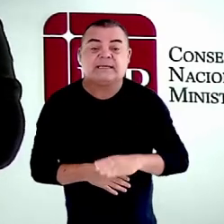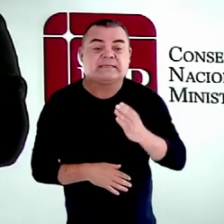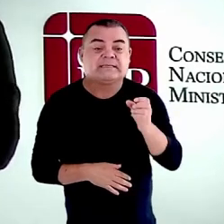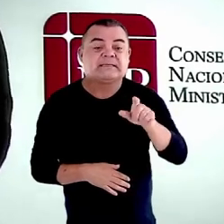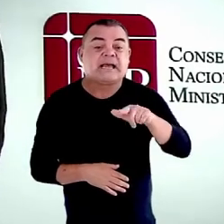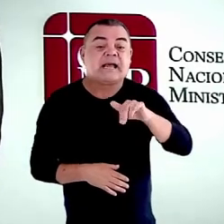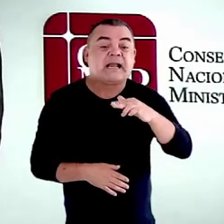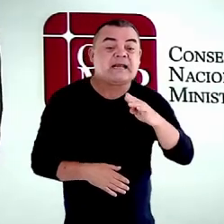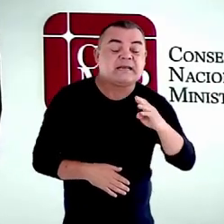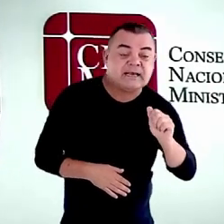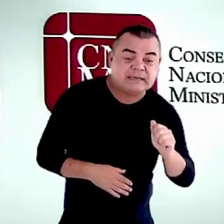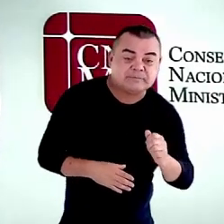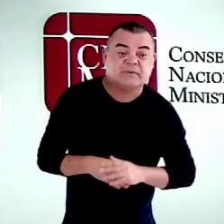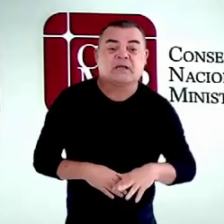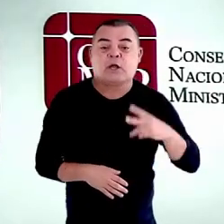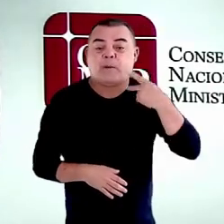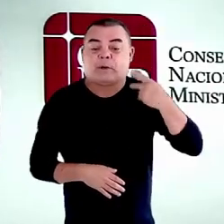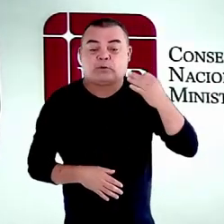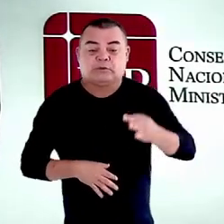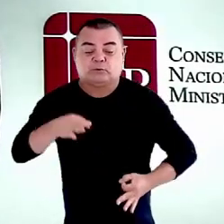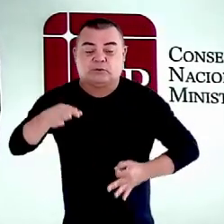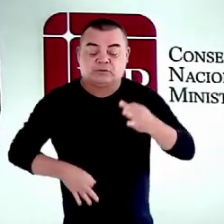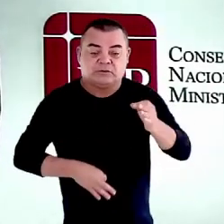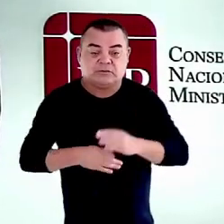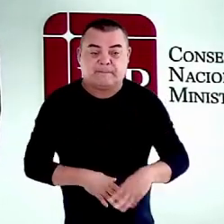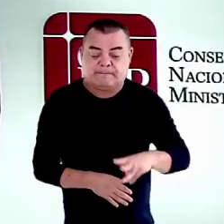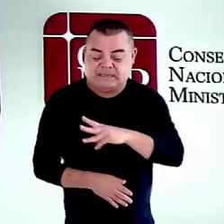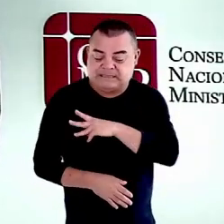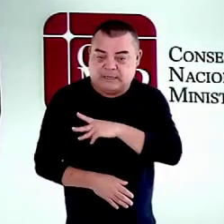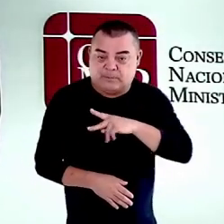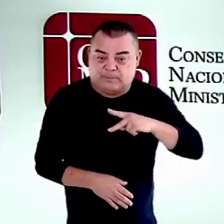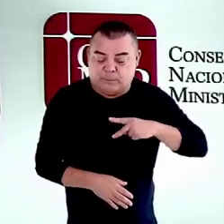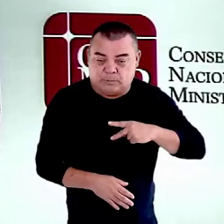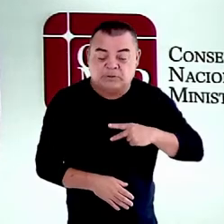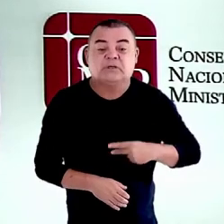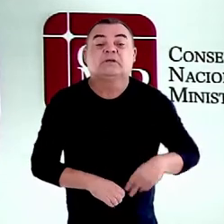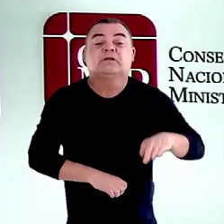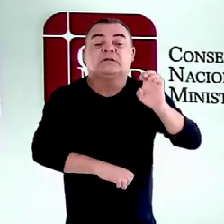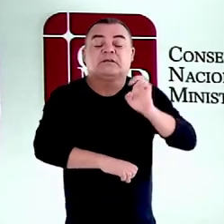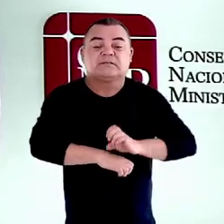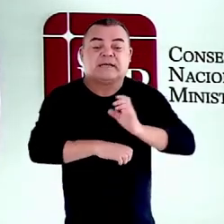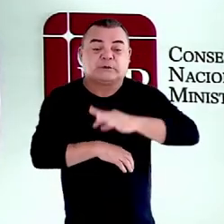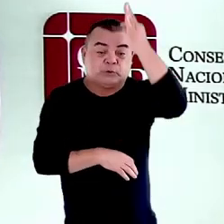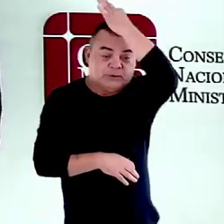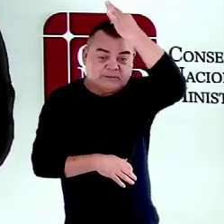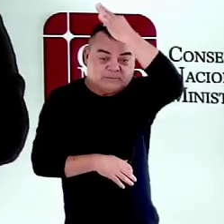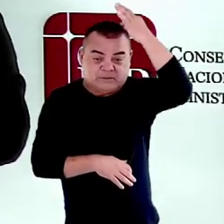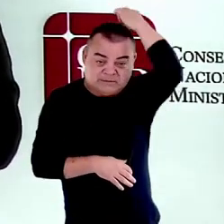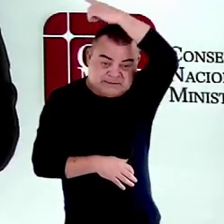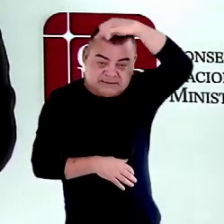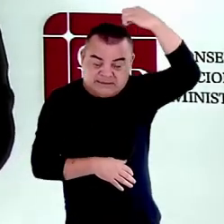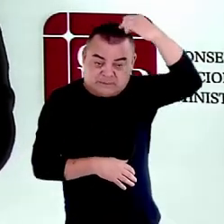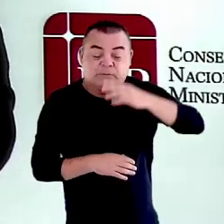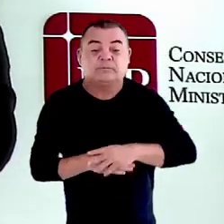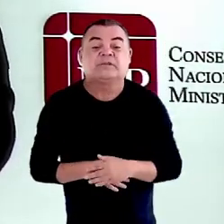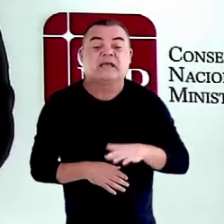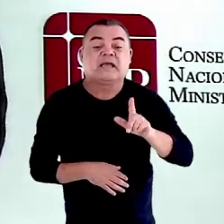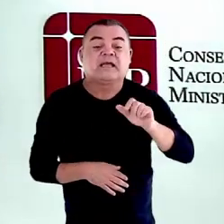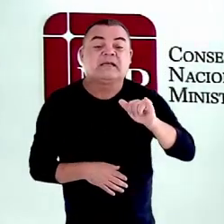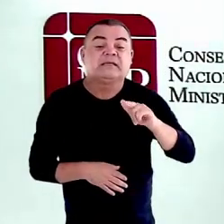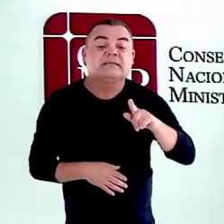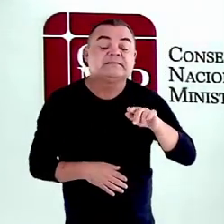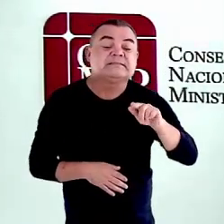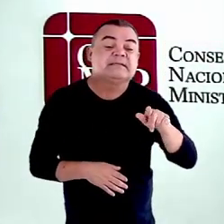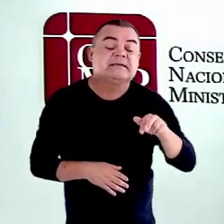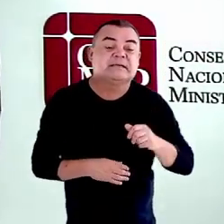Var de Araújo, Procuradora de Justiça do Ministério Público do Estado do Espírito Santo. Elisiane dos Santos, Procuradora do